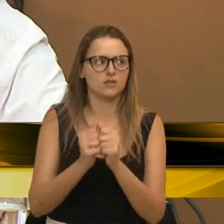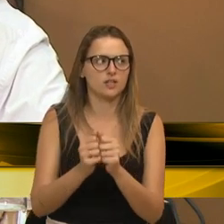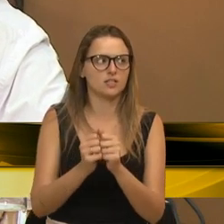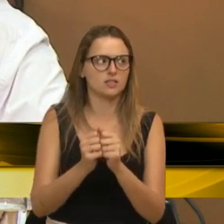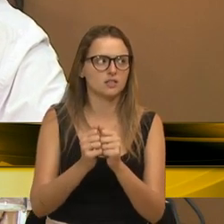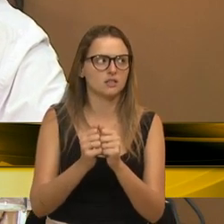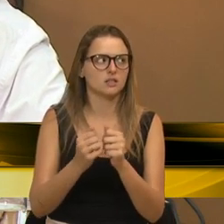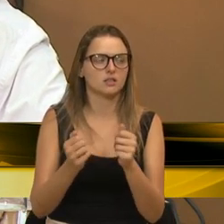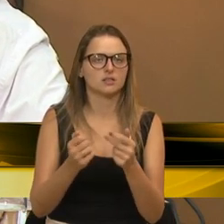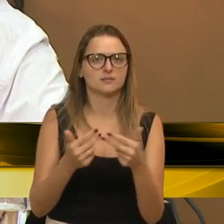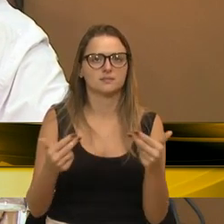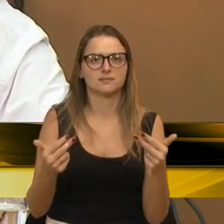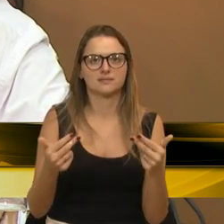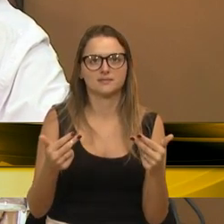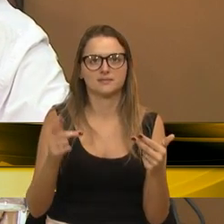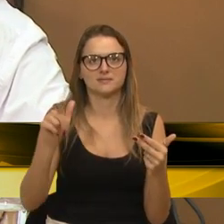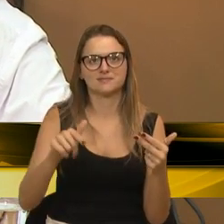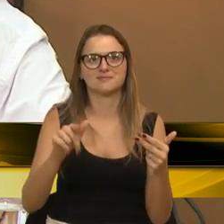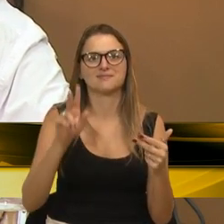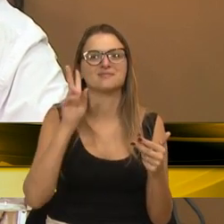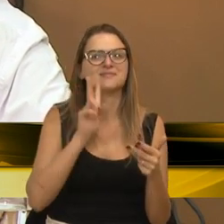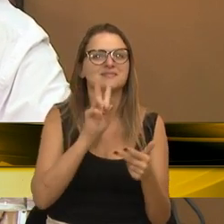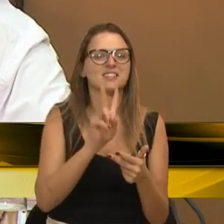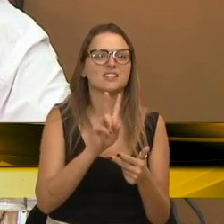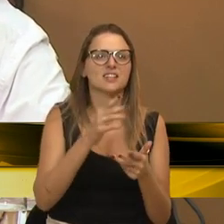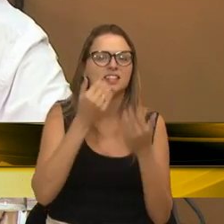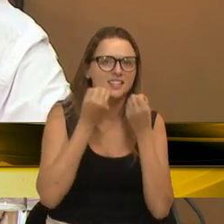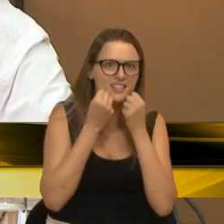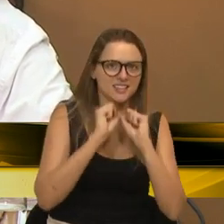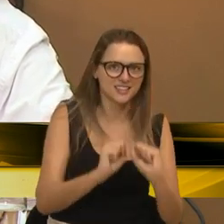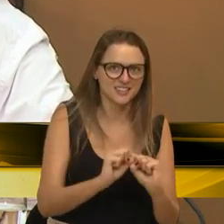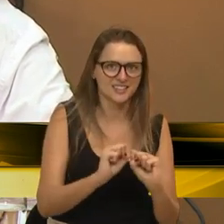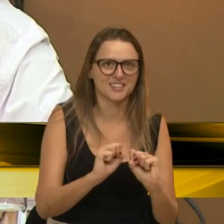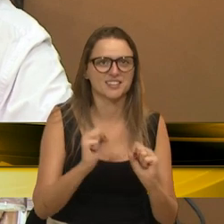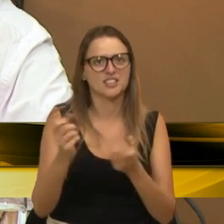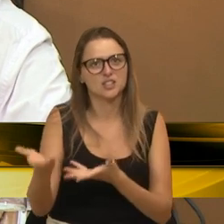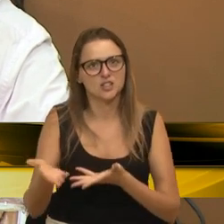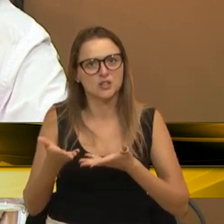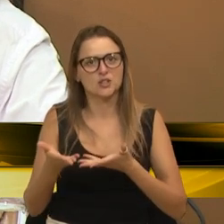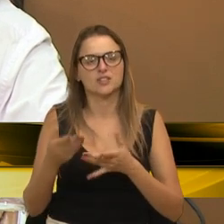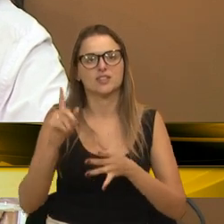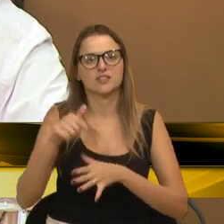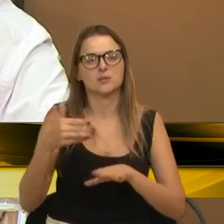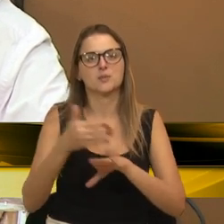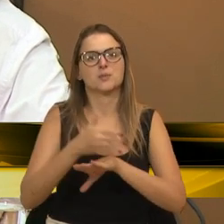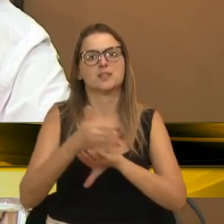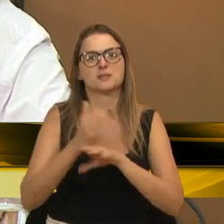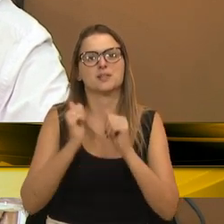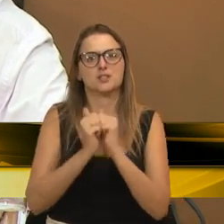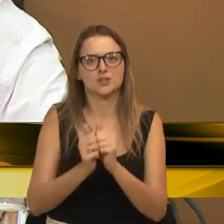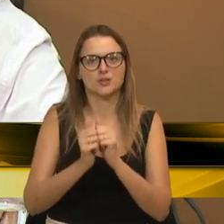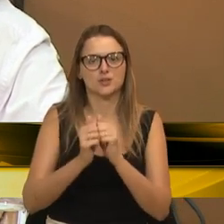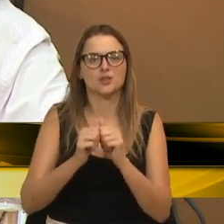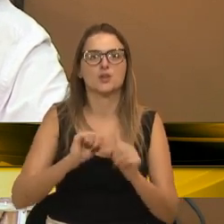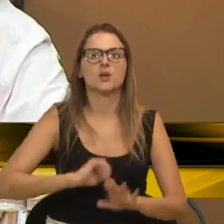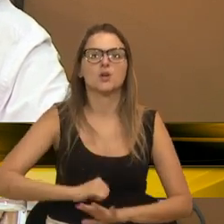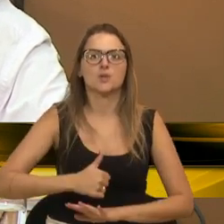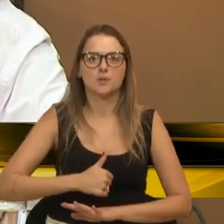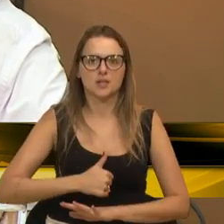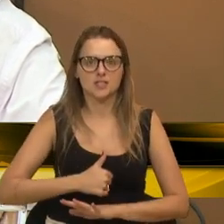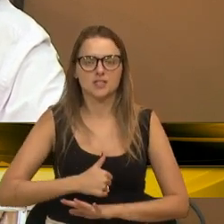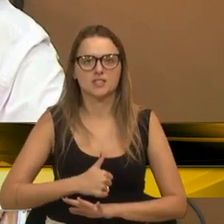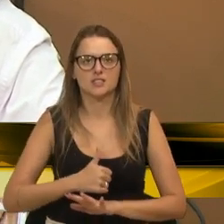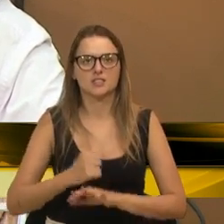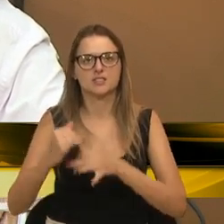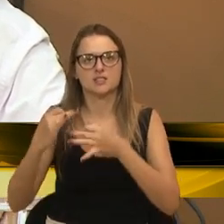Chico, eu lembro dele, como ele ia lá na secretaria, pessoalmente, nos convidados, vamos lá participar, vai ser um ato bom, importante,